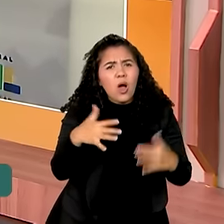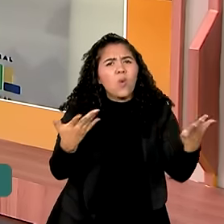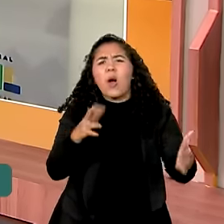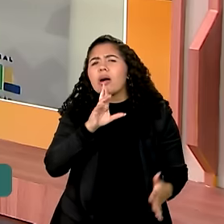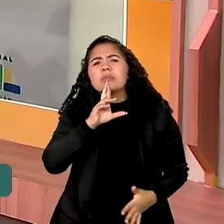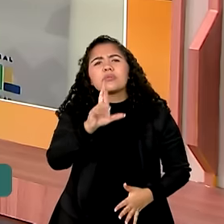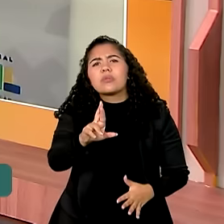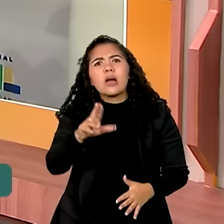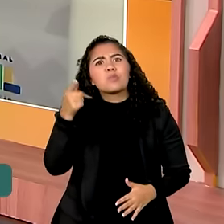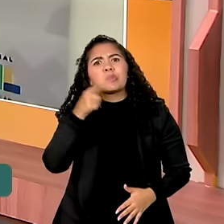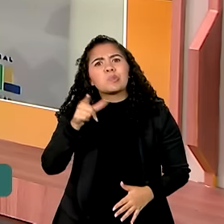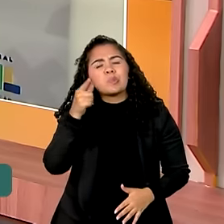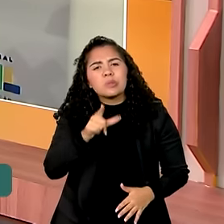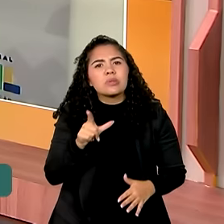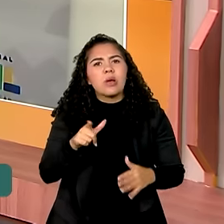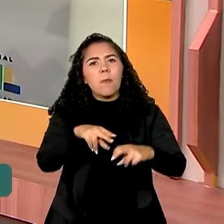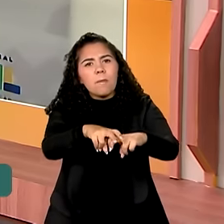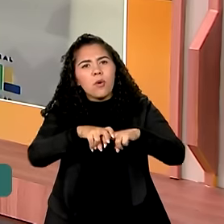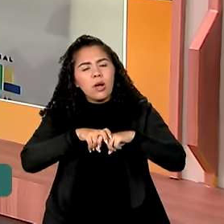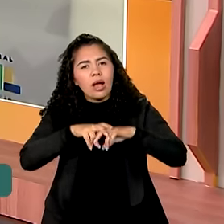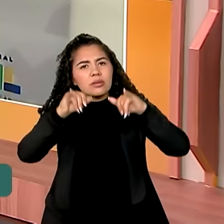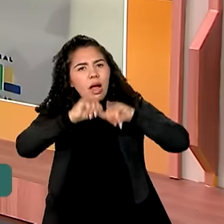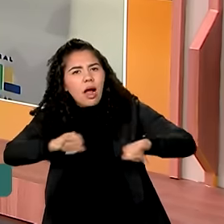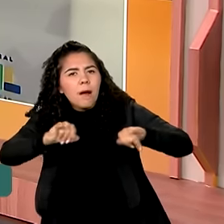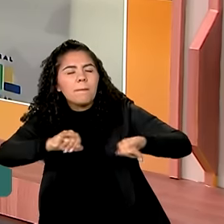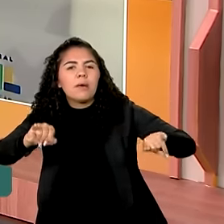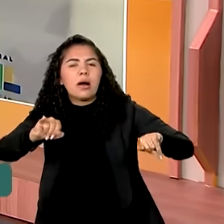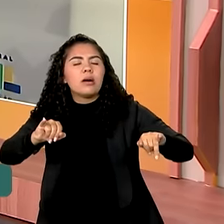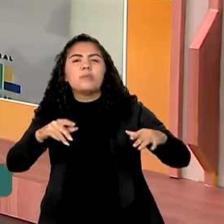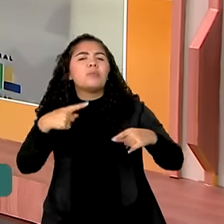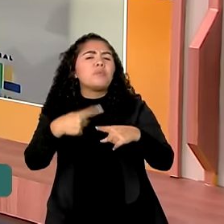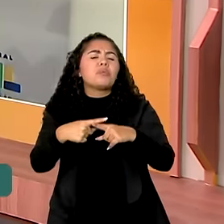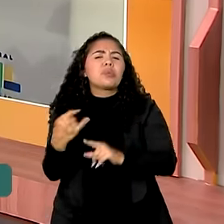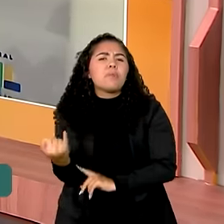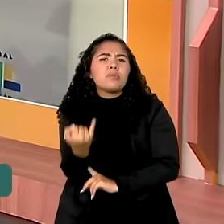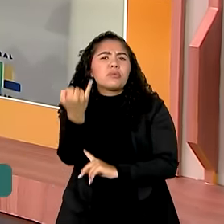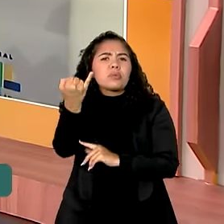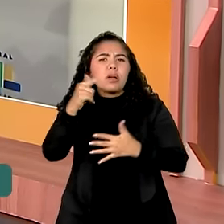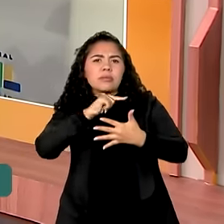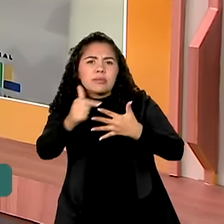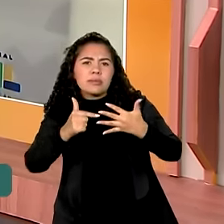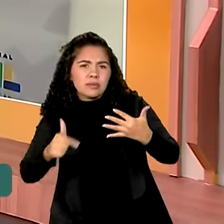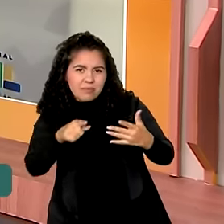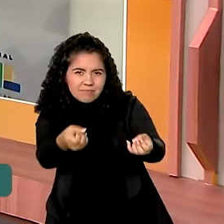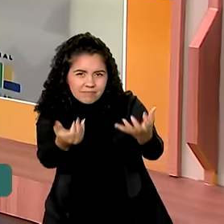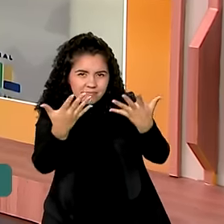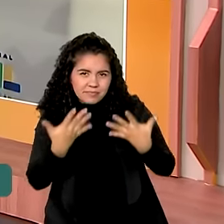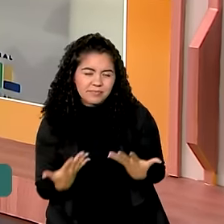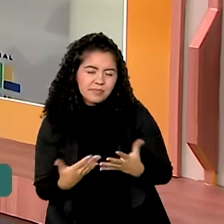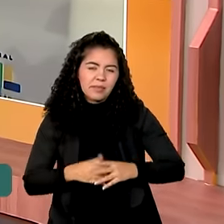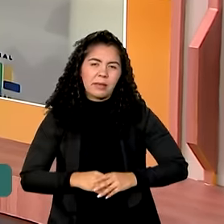alcançou ao longo dos anos com essa campanha? E qual a importância de ações como essa, Fernando?